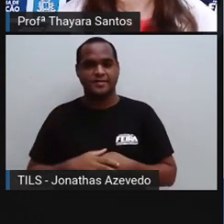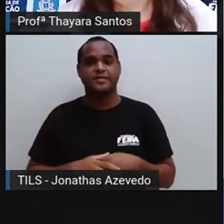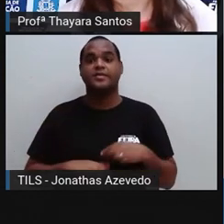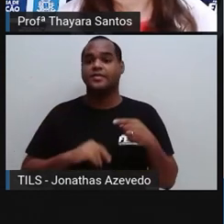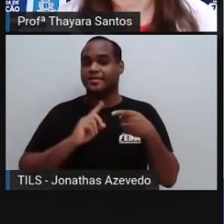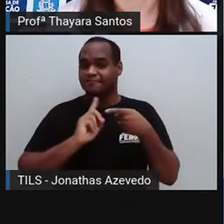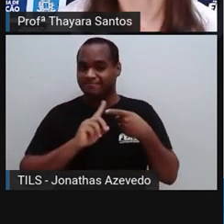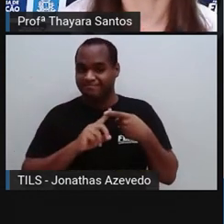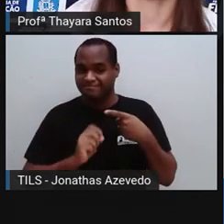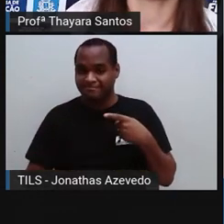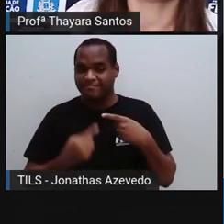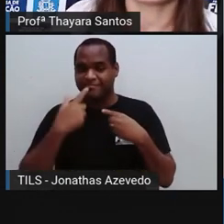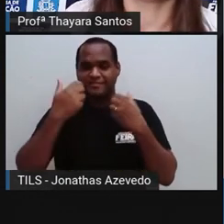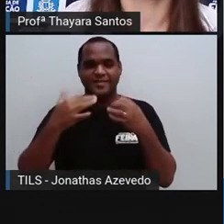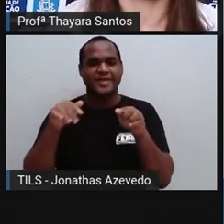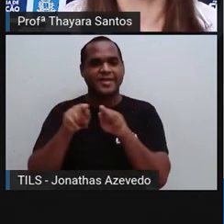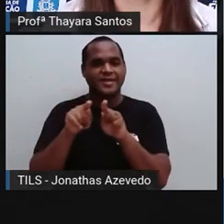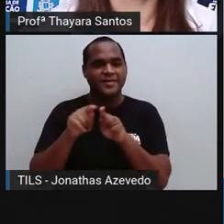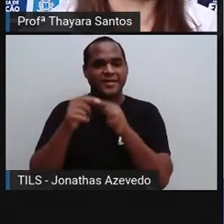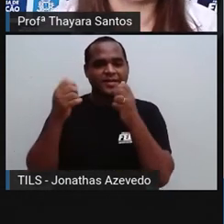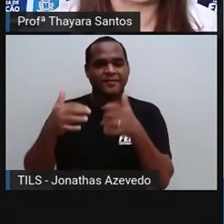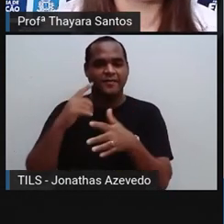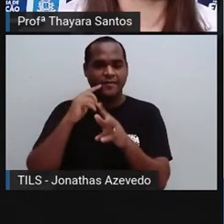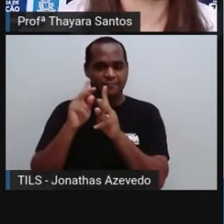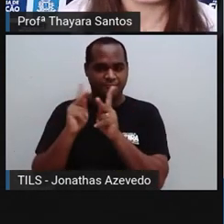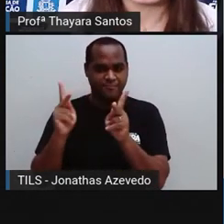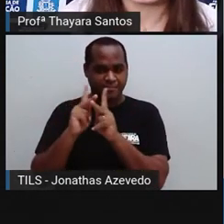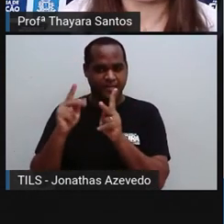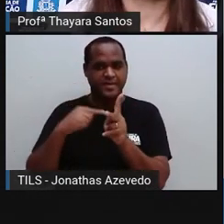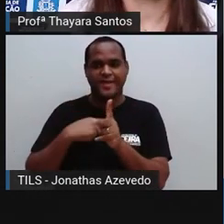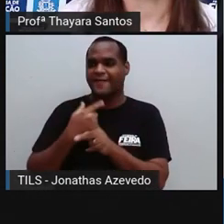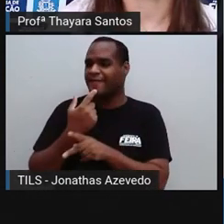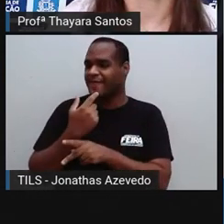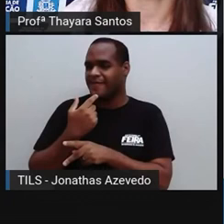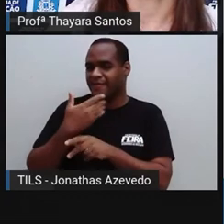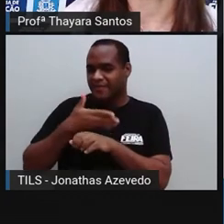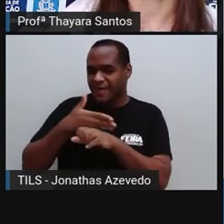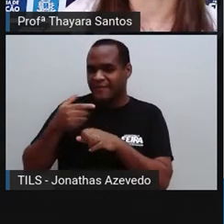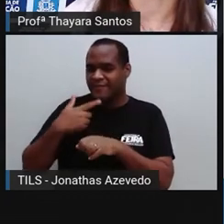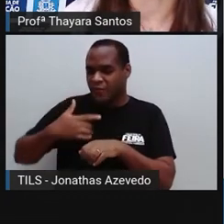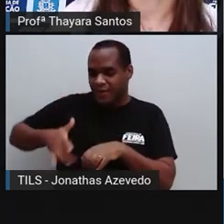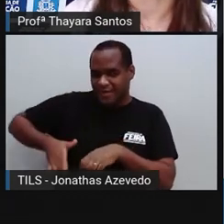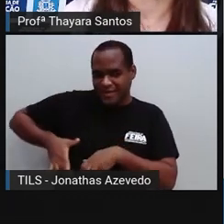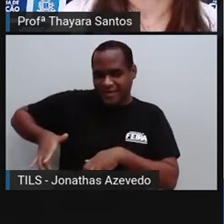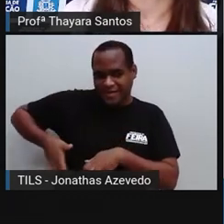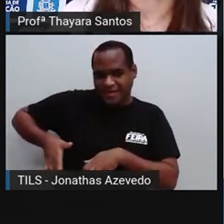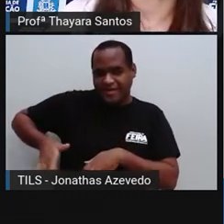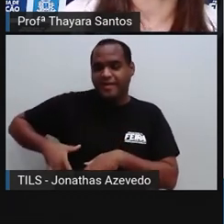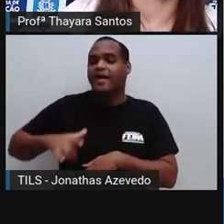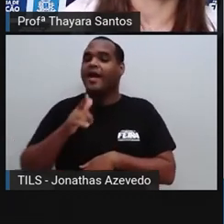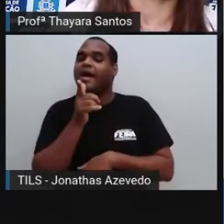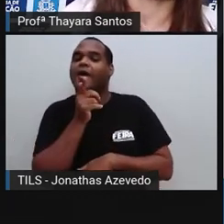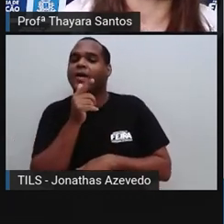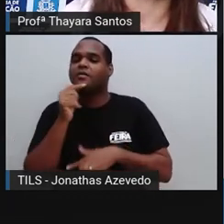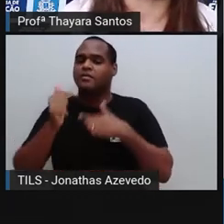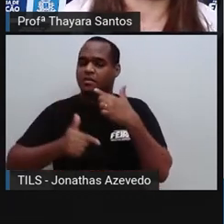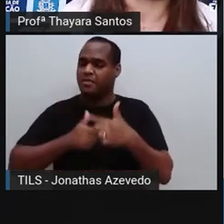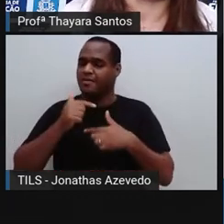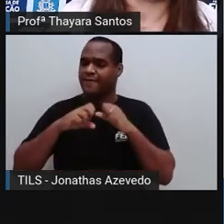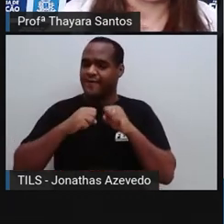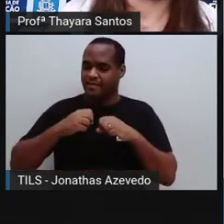A vasopressina, ela também é chamada de hormônio antidiurético e ela vai regular a quantidade de água que os rins